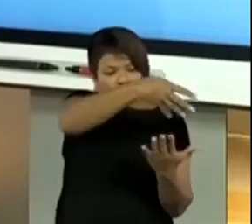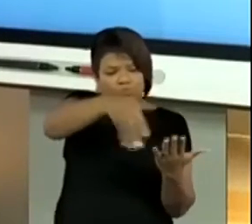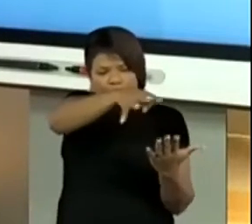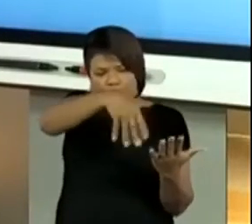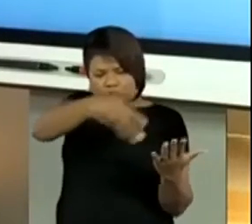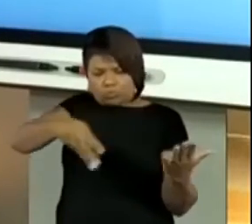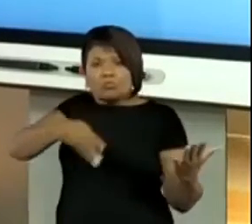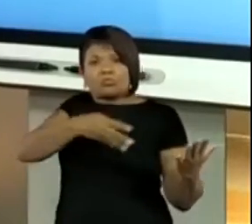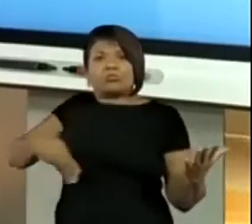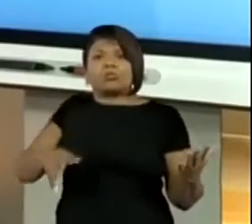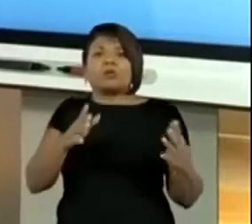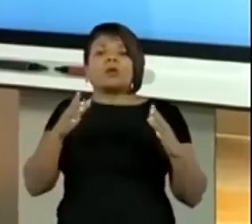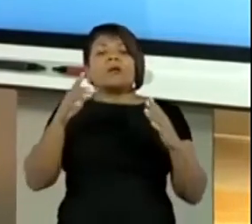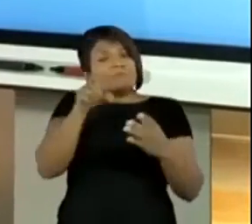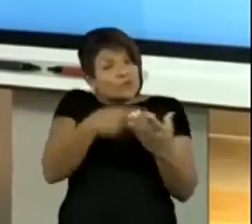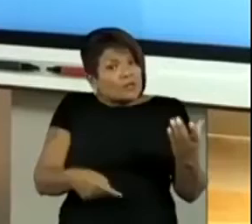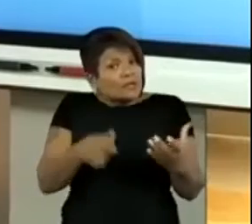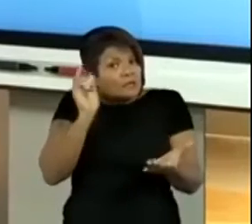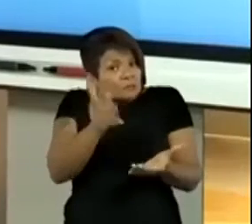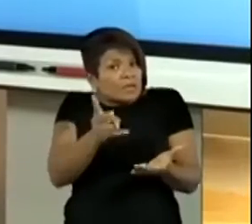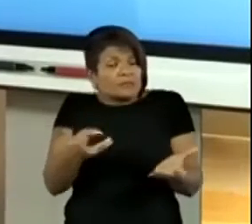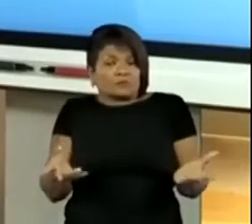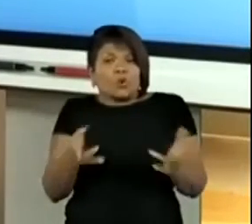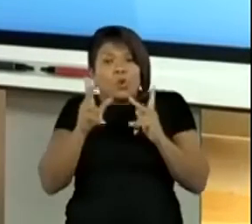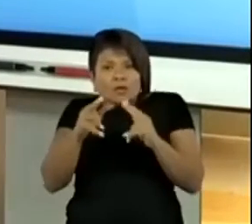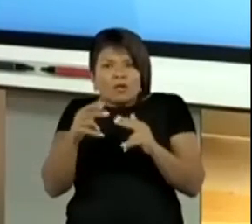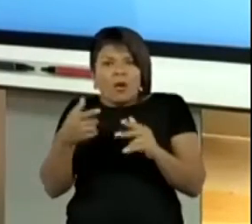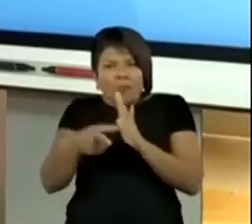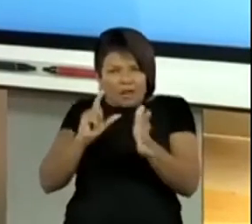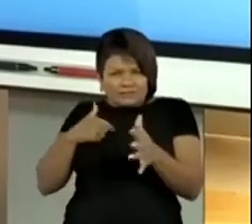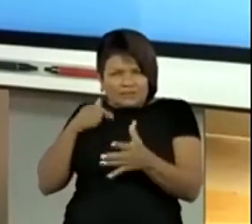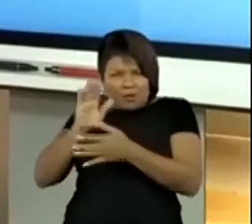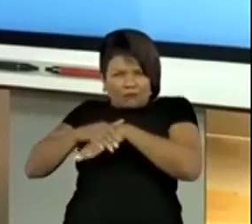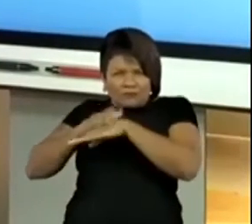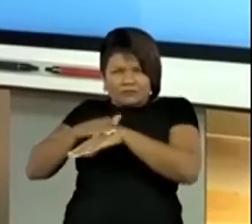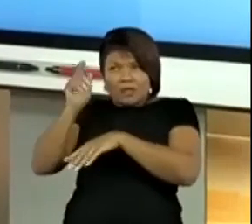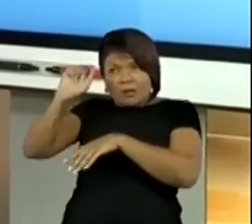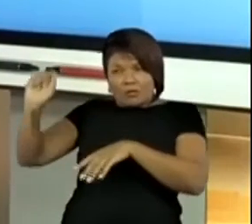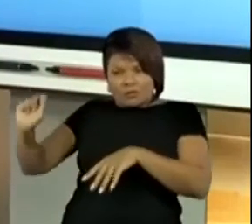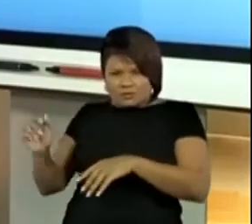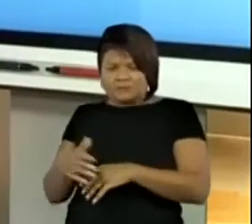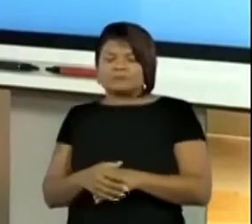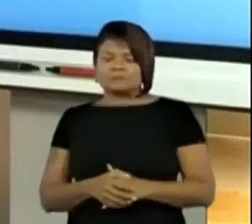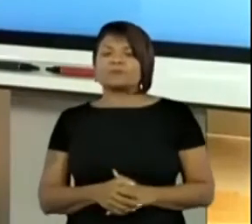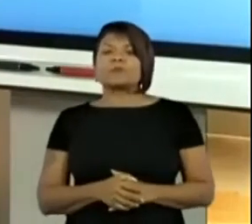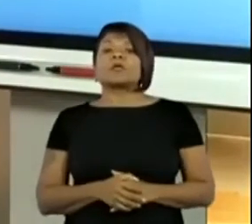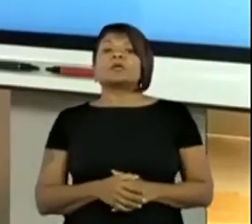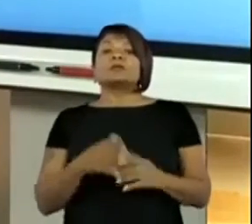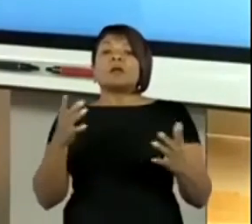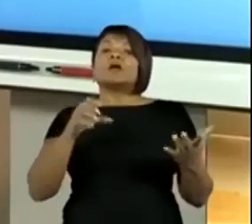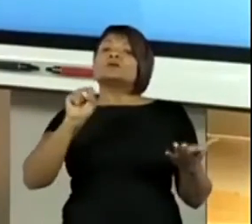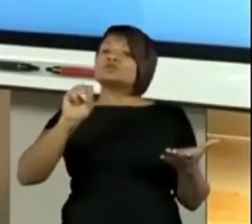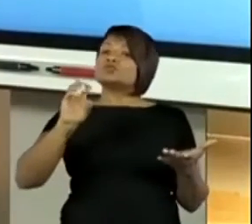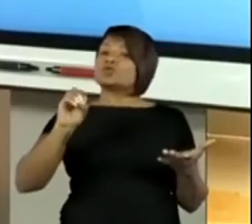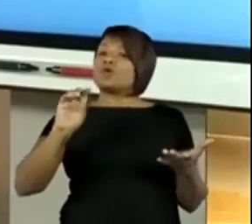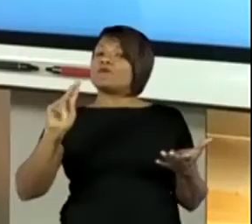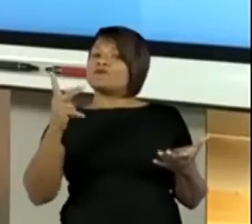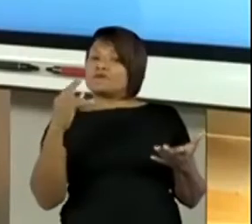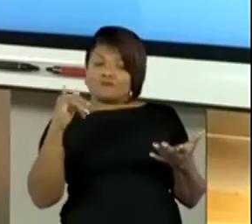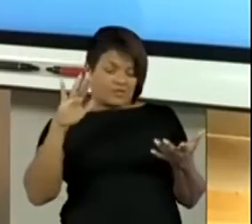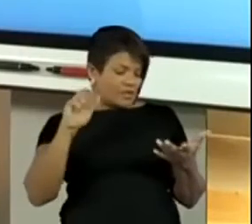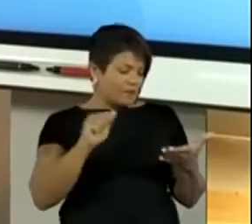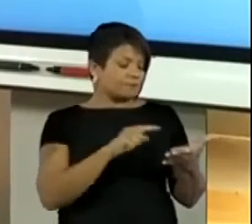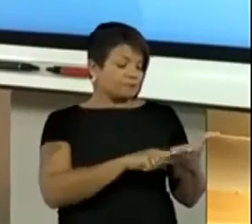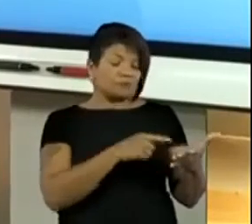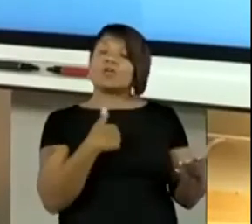jogando, certo? Dá para você utilizar também. Sofia. Fácil de fazer e de jogar. É mesmo, né, Sofia? E